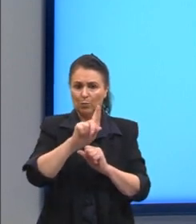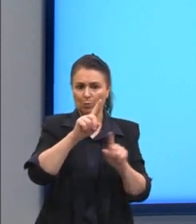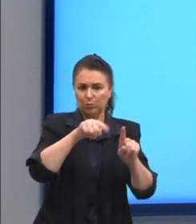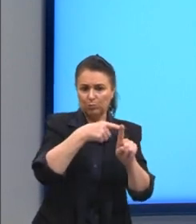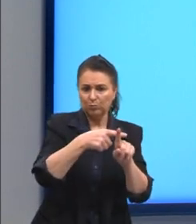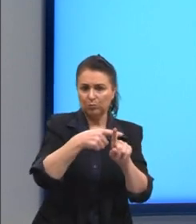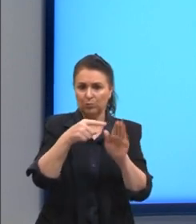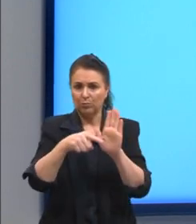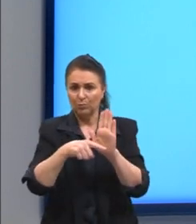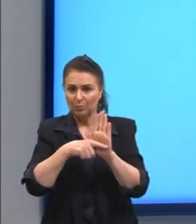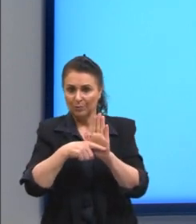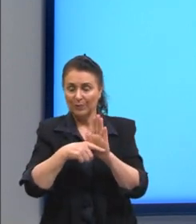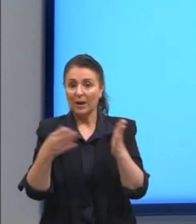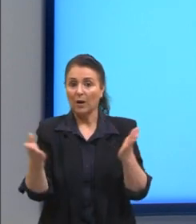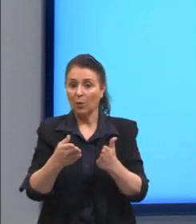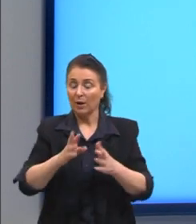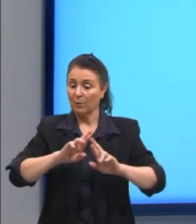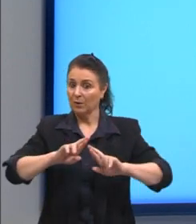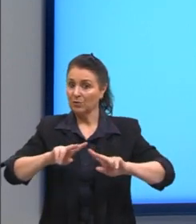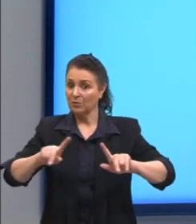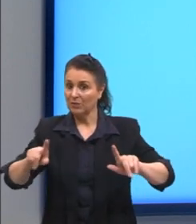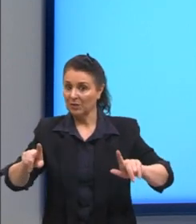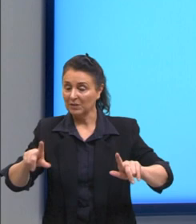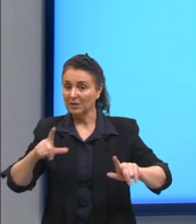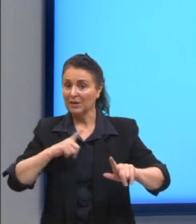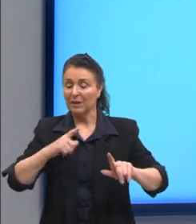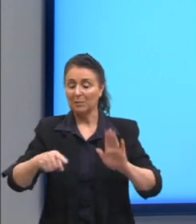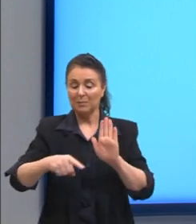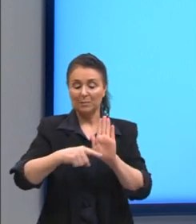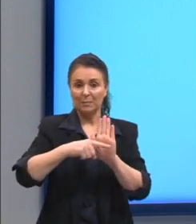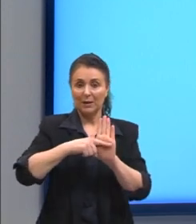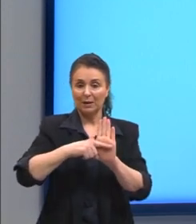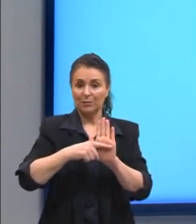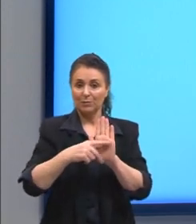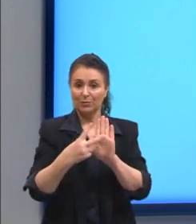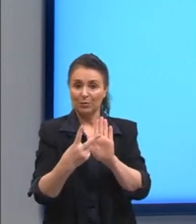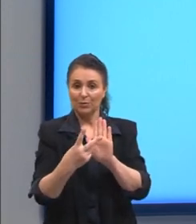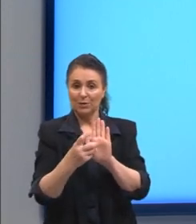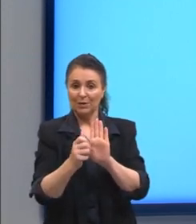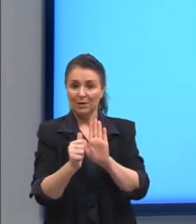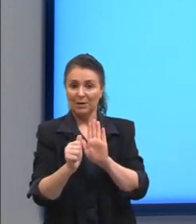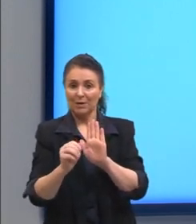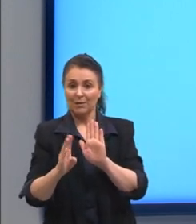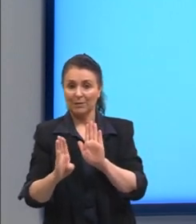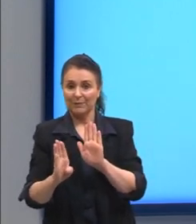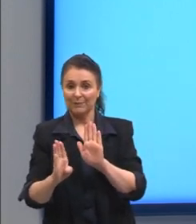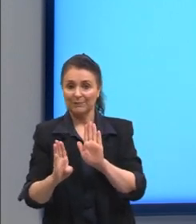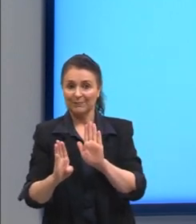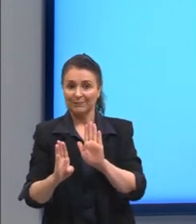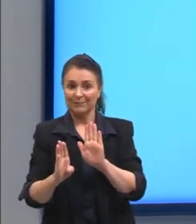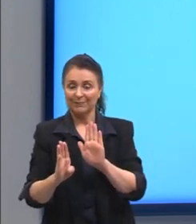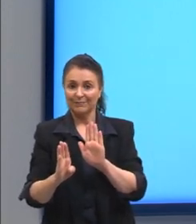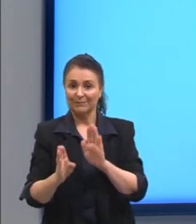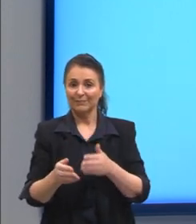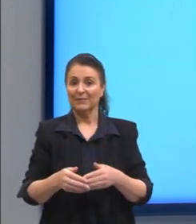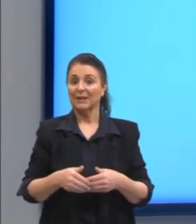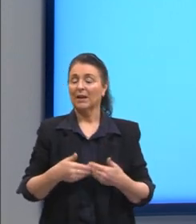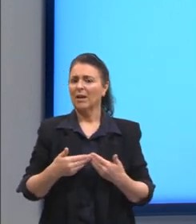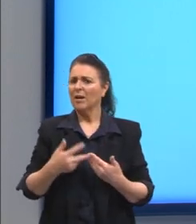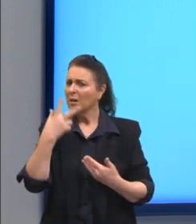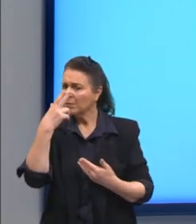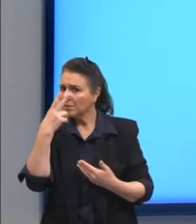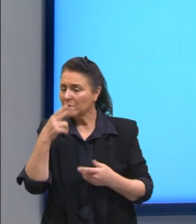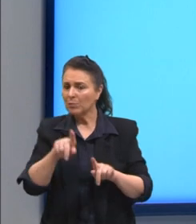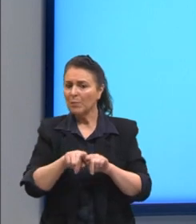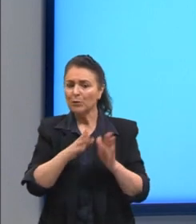agora no quadrado da diferença nós temos menos 2ab tá? É bem semelhante e o